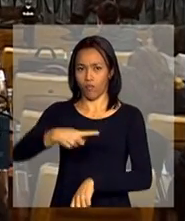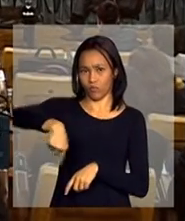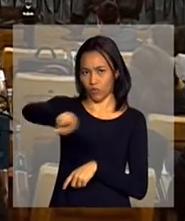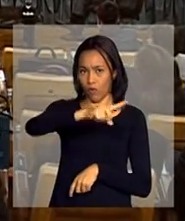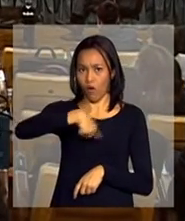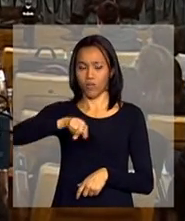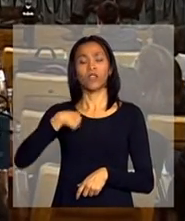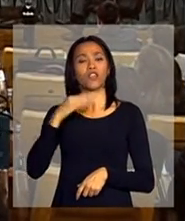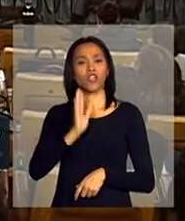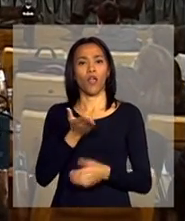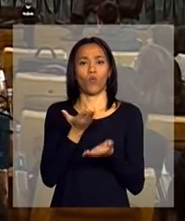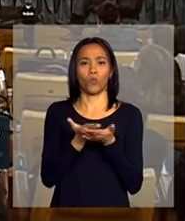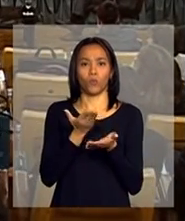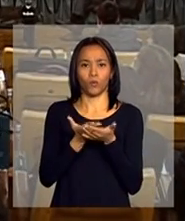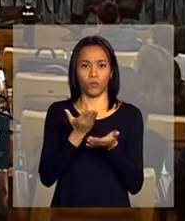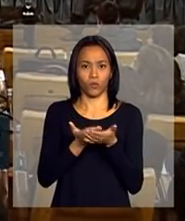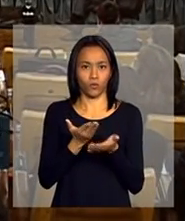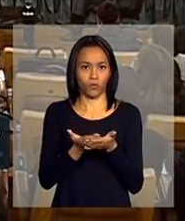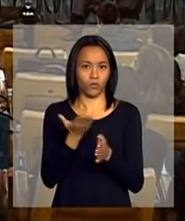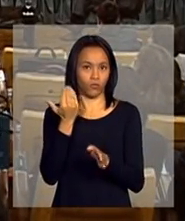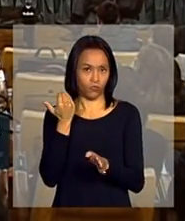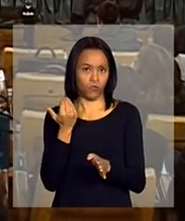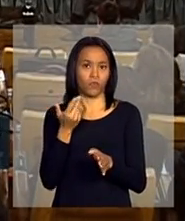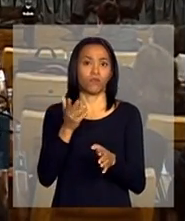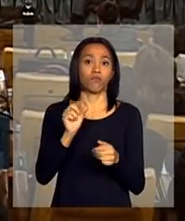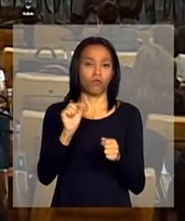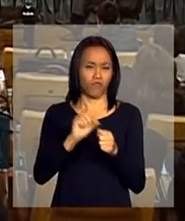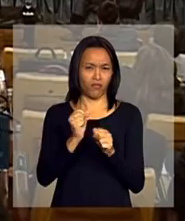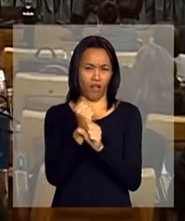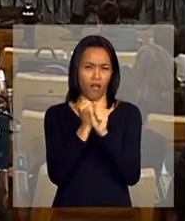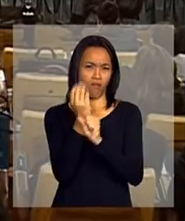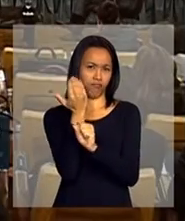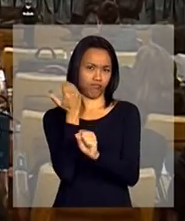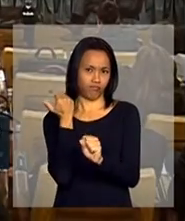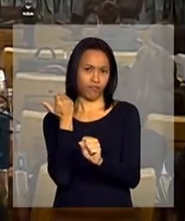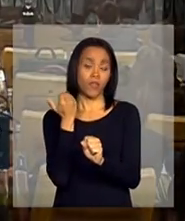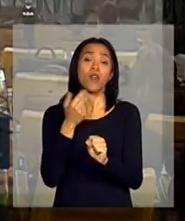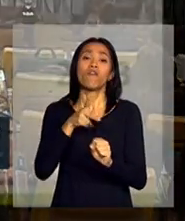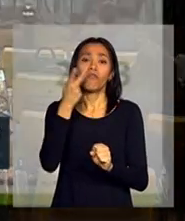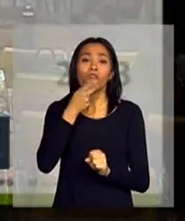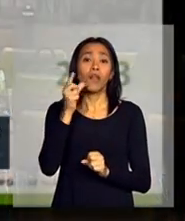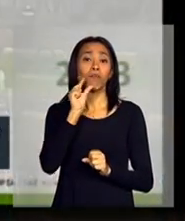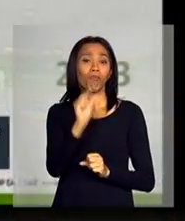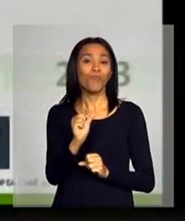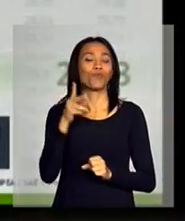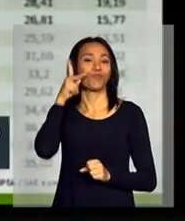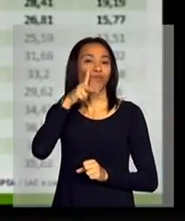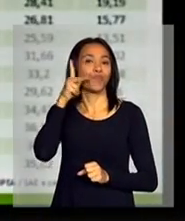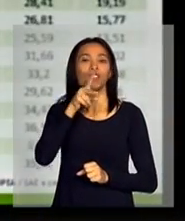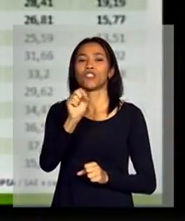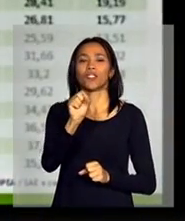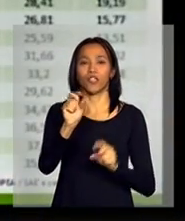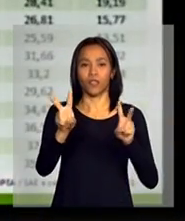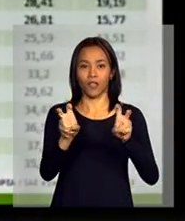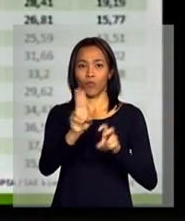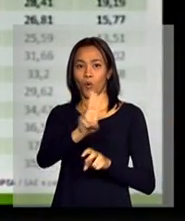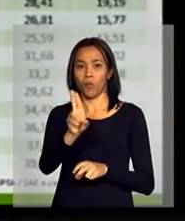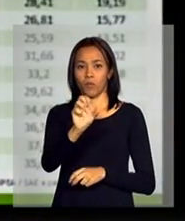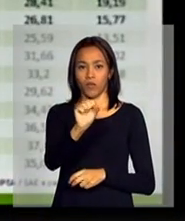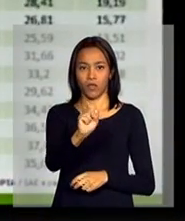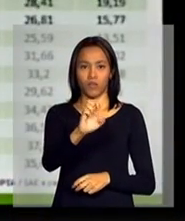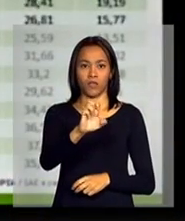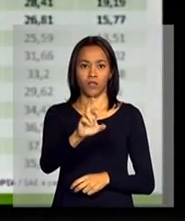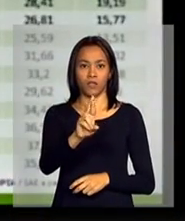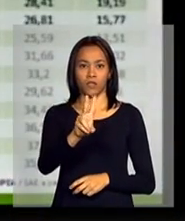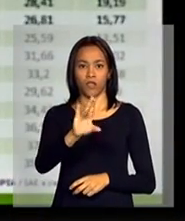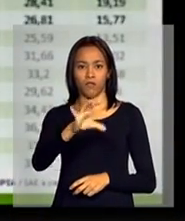um estudo, a própria UDET estudou isso há muitos anos atrás, a gente fala pouco de políticas de serviços. Então, isso aqui é